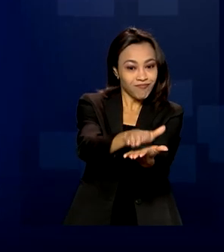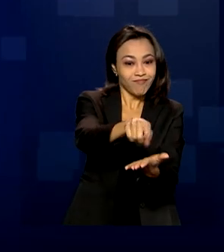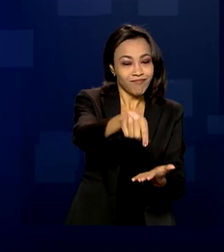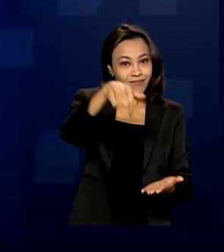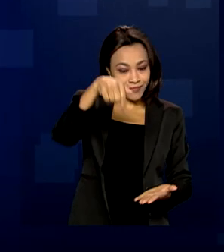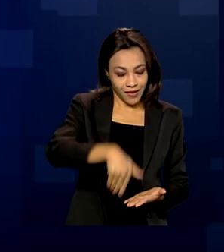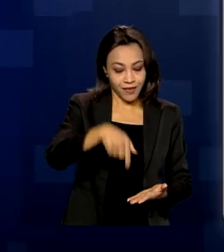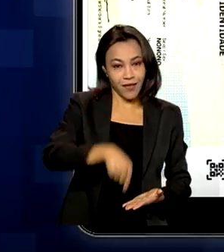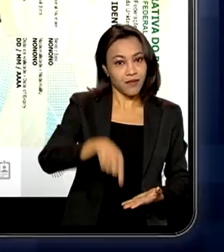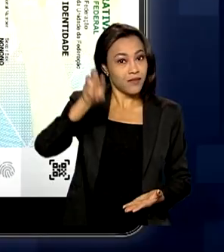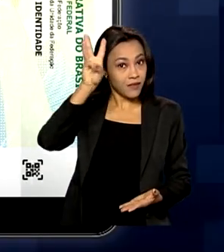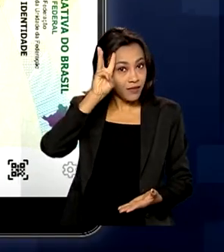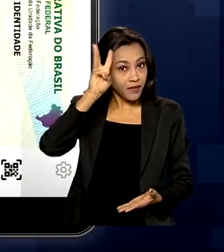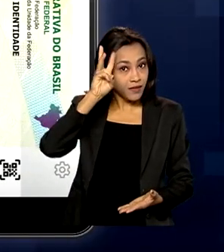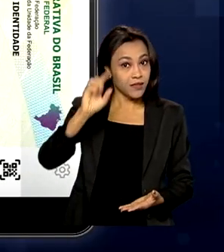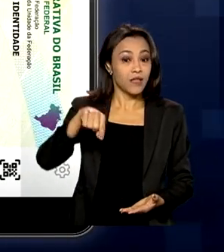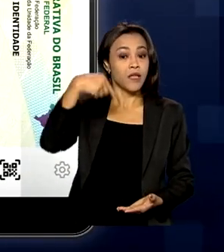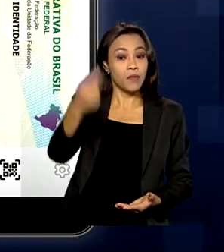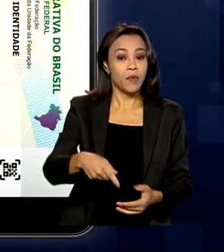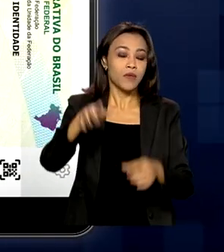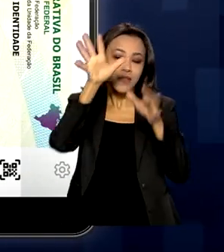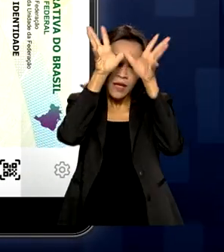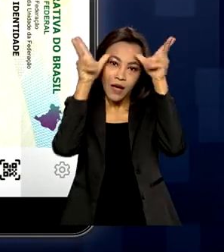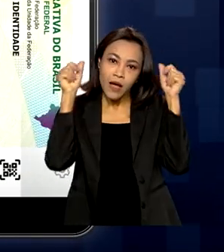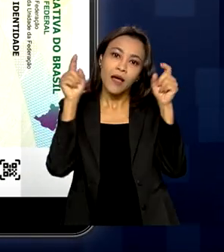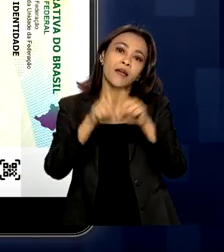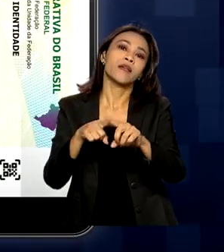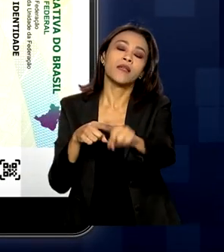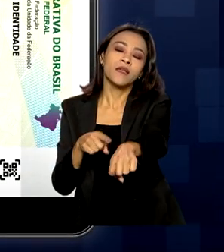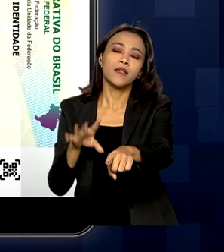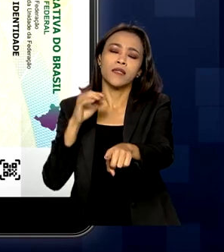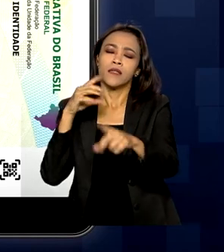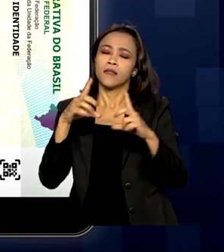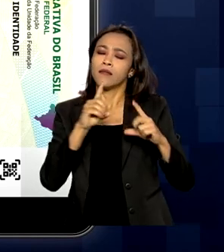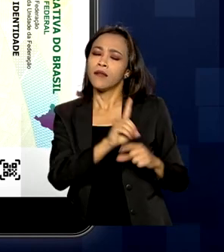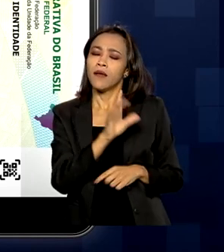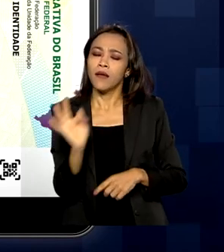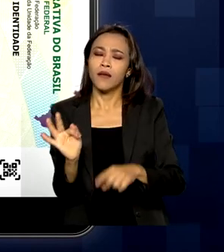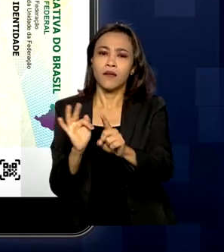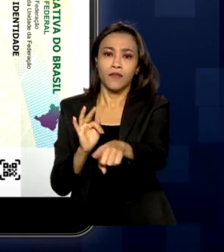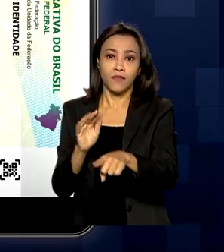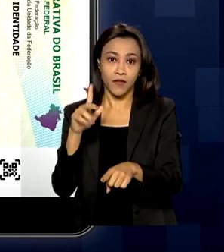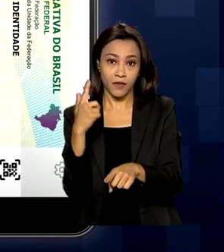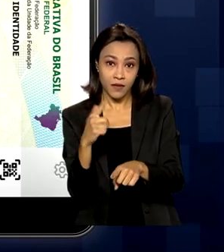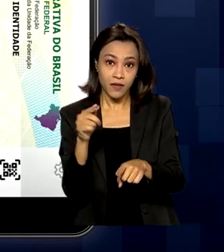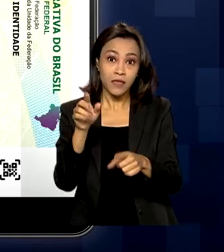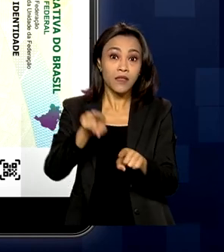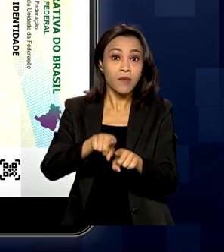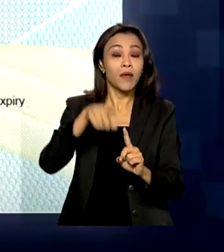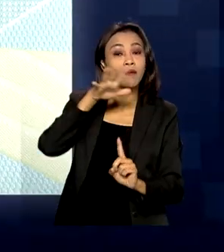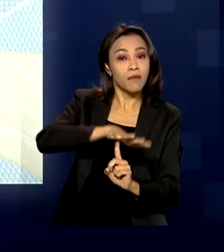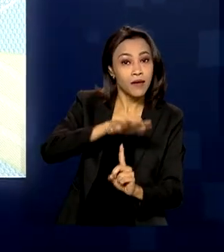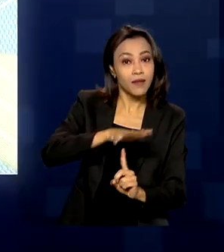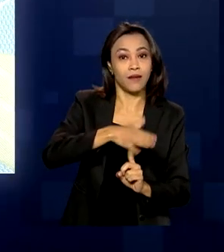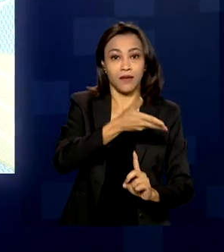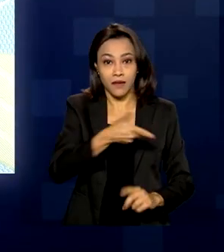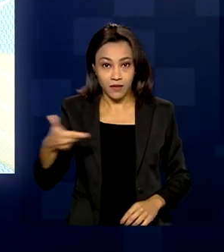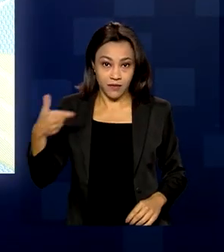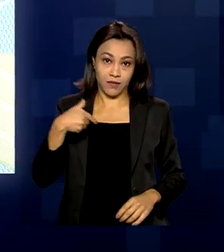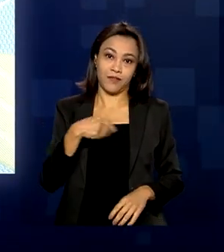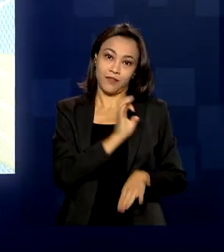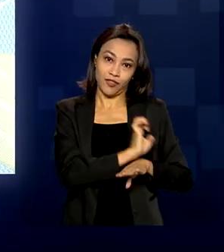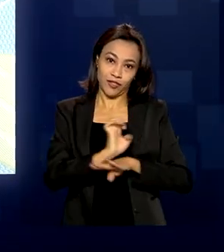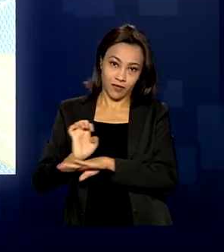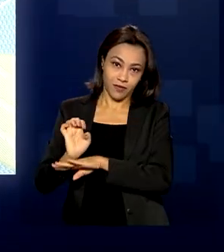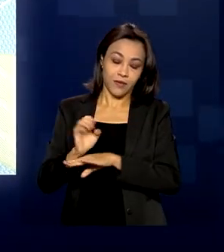terça-feira. Em seguida vem Acre, Distrito Federal, Goiás, Minas Gerais e Paraná. Segundo o Ministério da Economia, neste primeiro momento